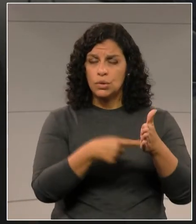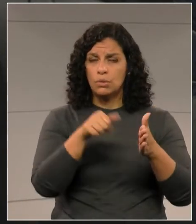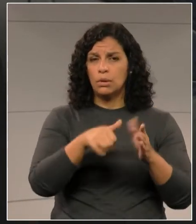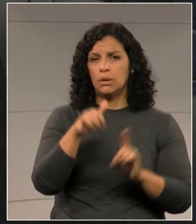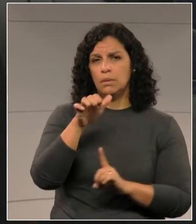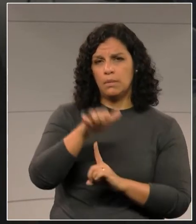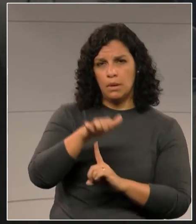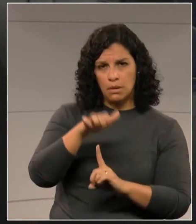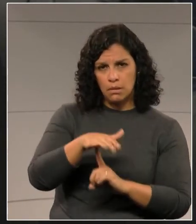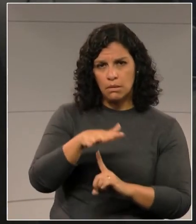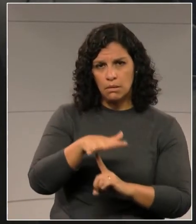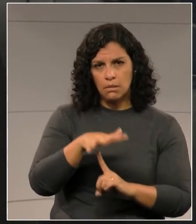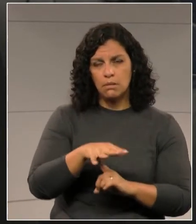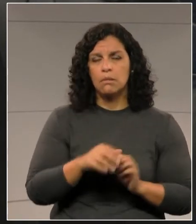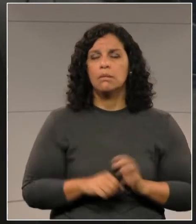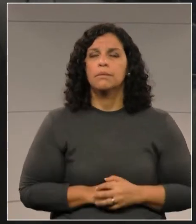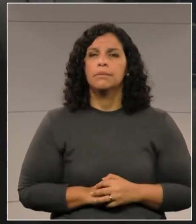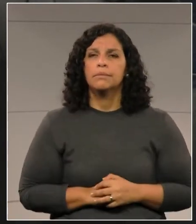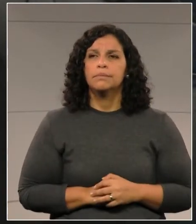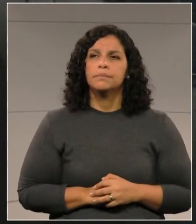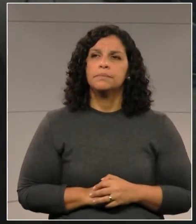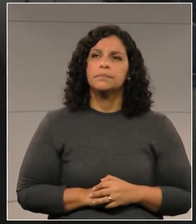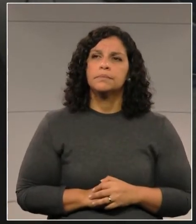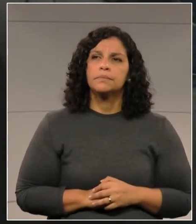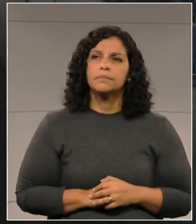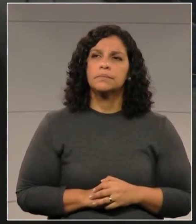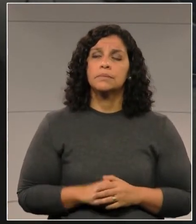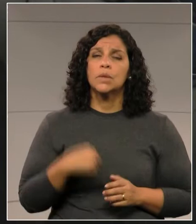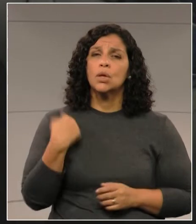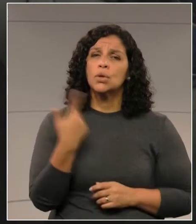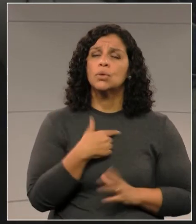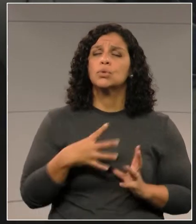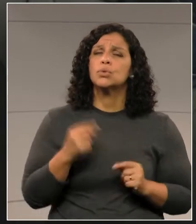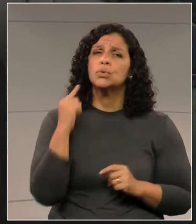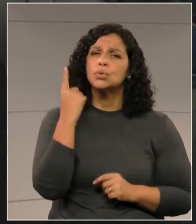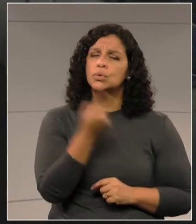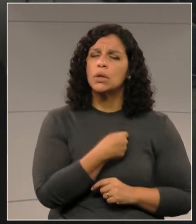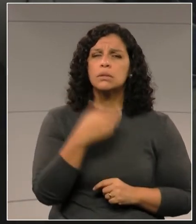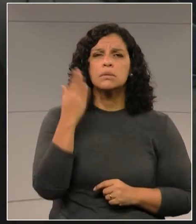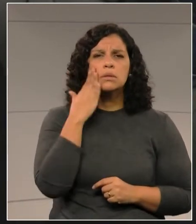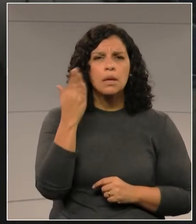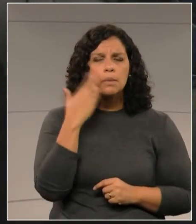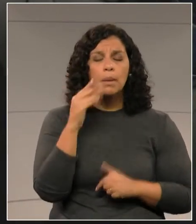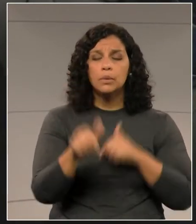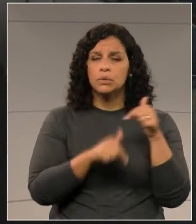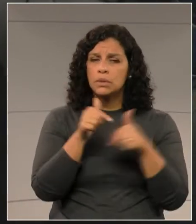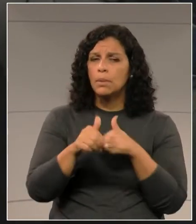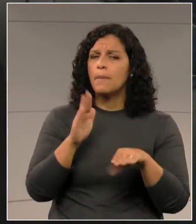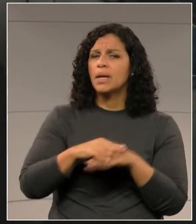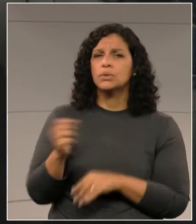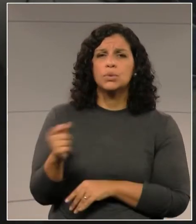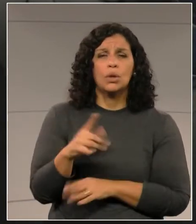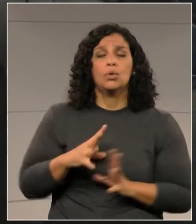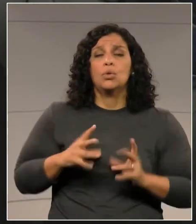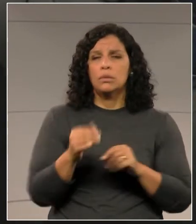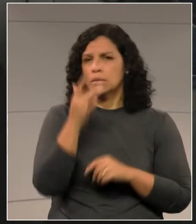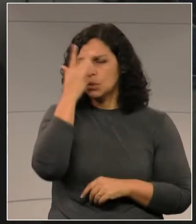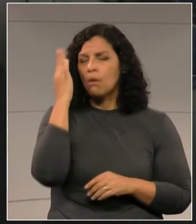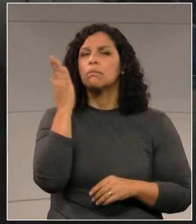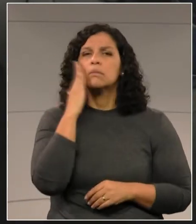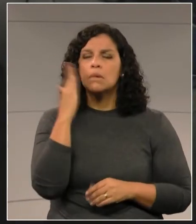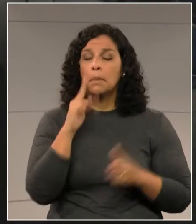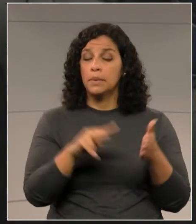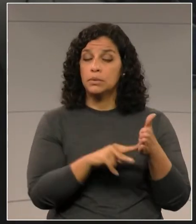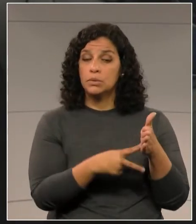nosso Estado, dizer aqui que todos nós sabemos, e os trabalhadores mais do que ninguém sabem, que o